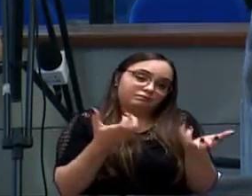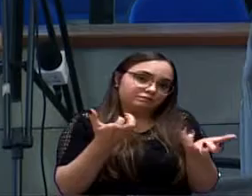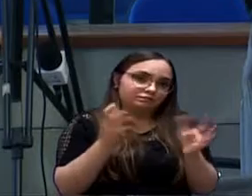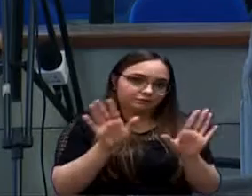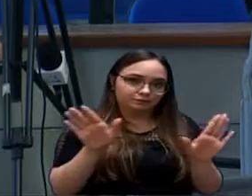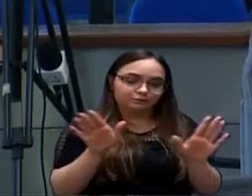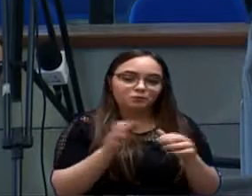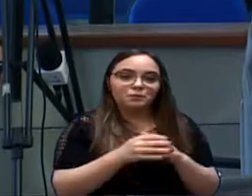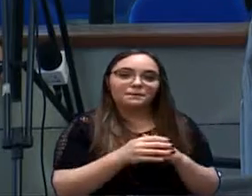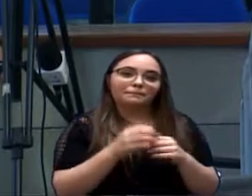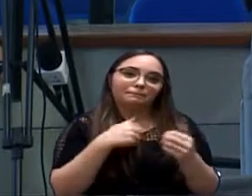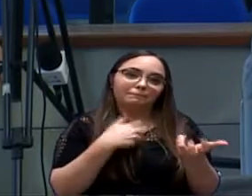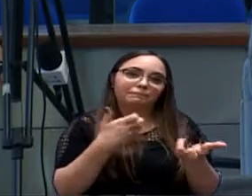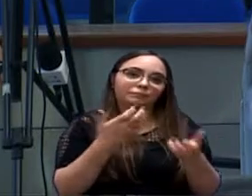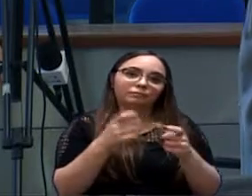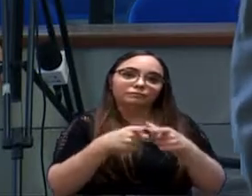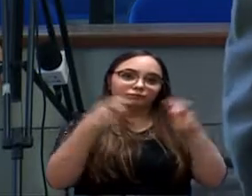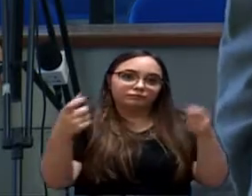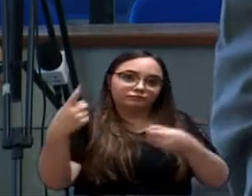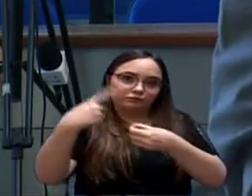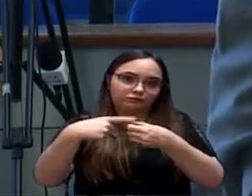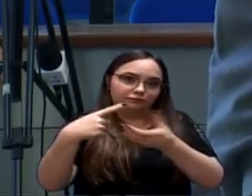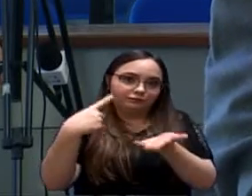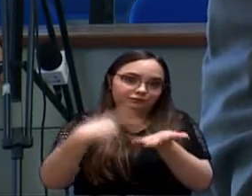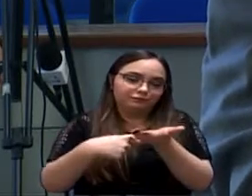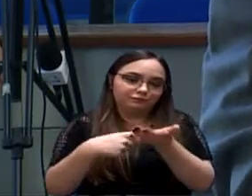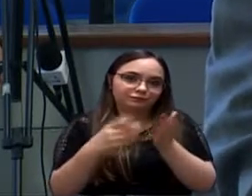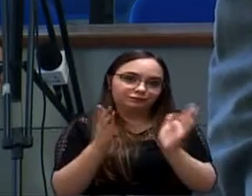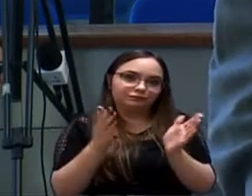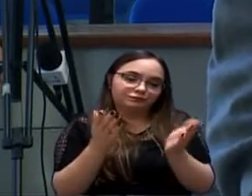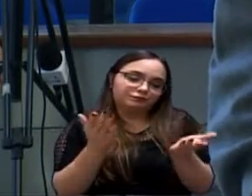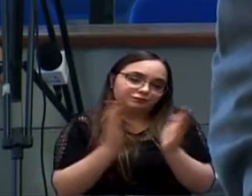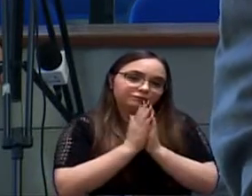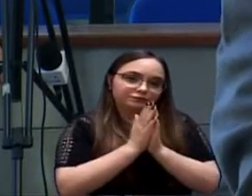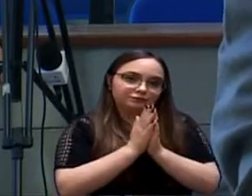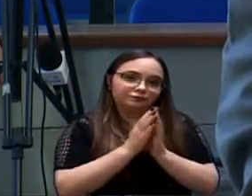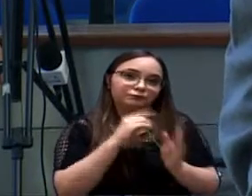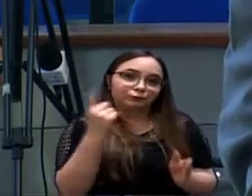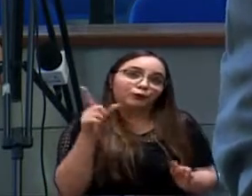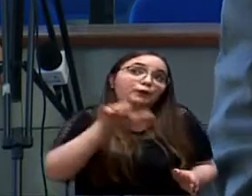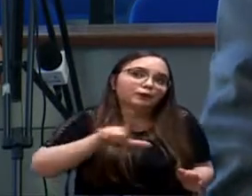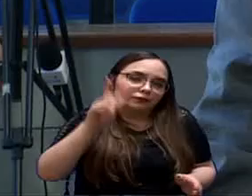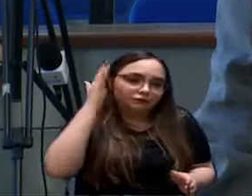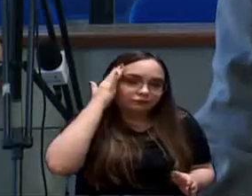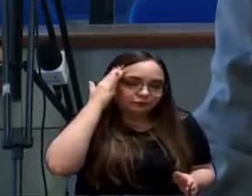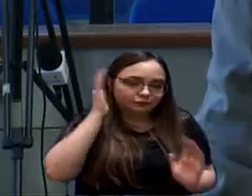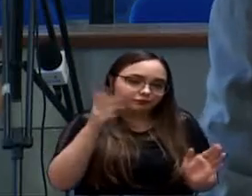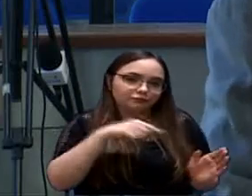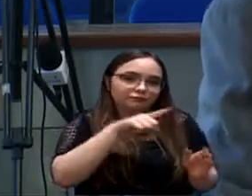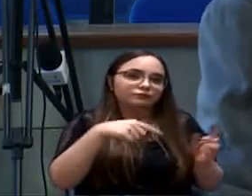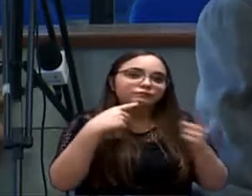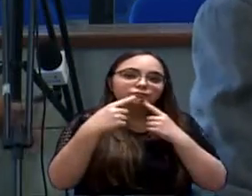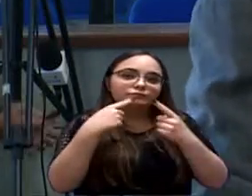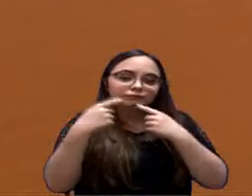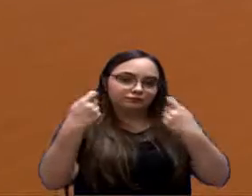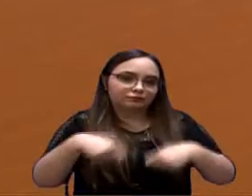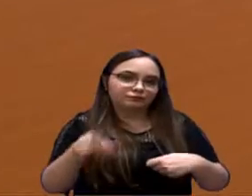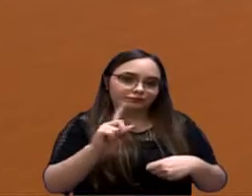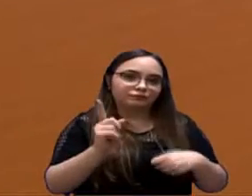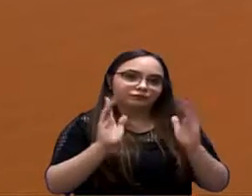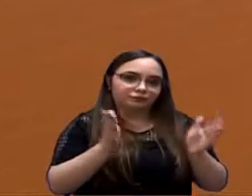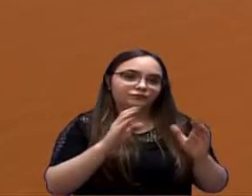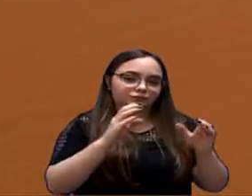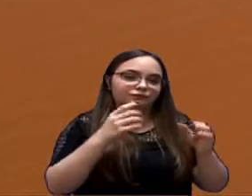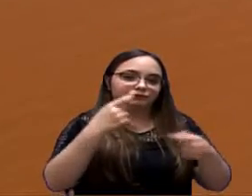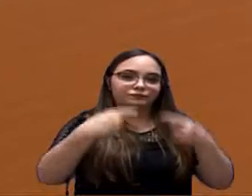contar com o apoio que é o mais lógico de tudo, não é, senhor presidente? Acho que nem precisa argumentar mais, né? Não, já foi debatido. Está